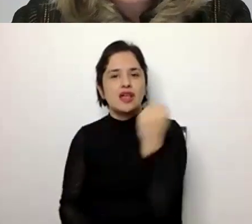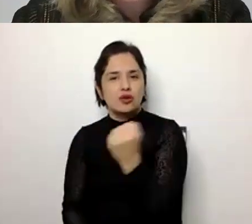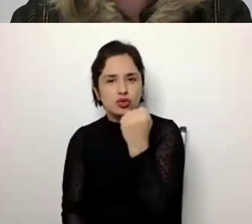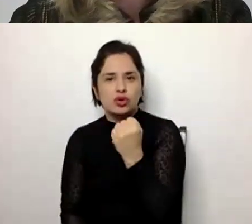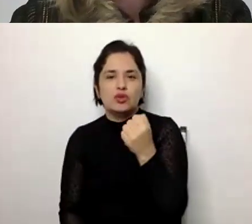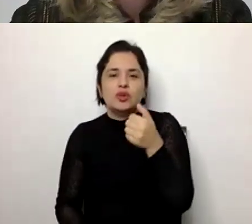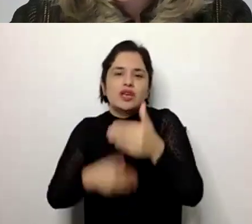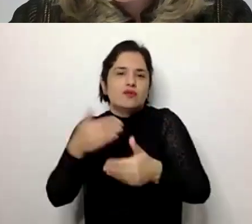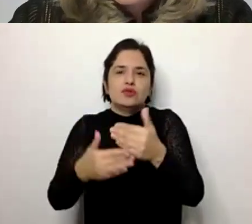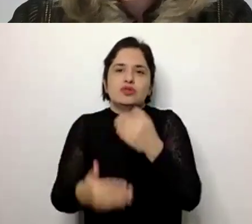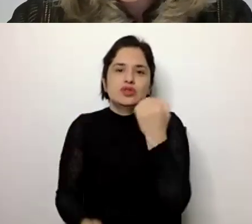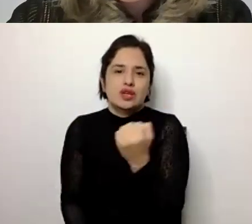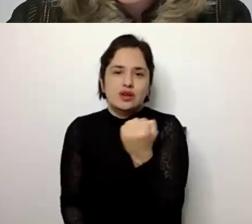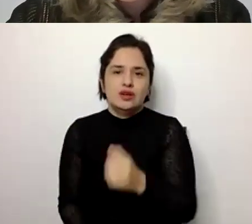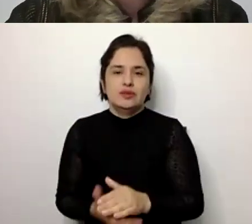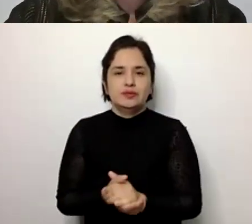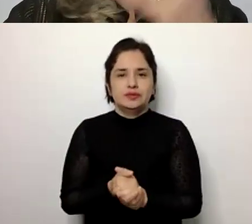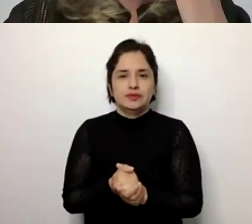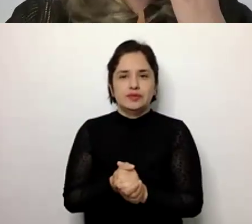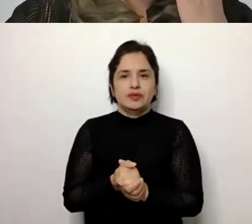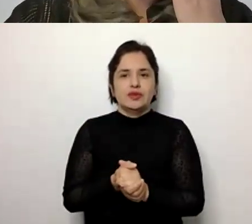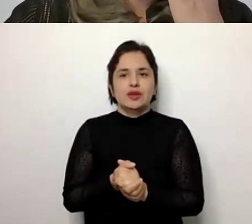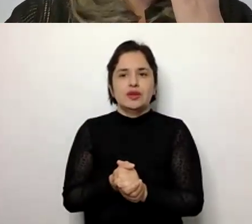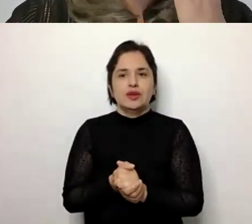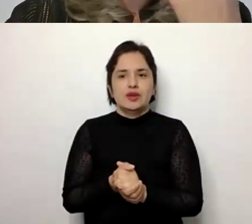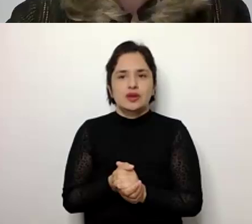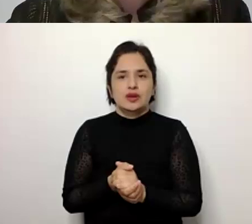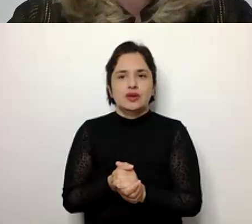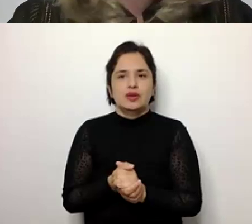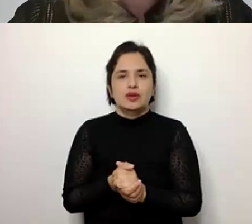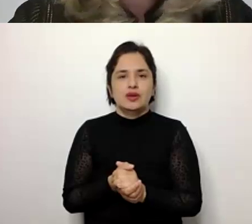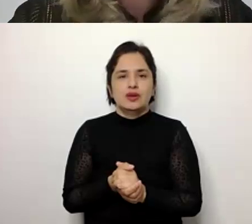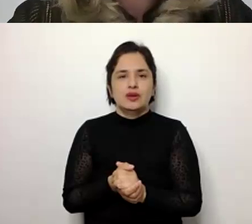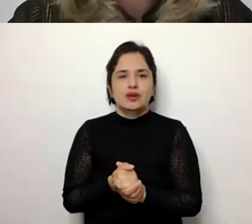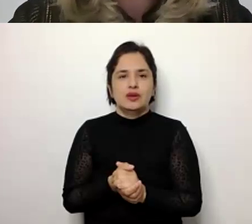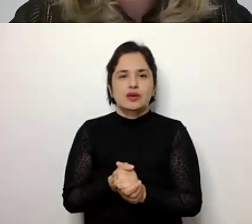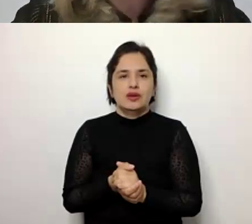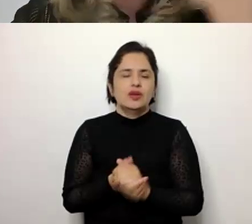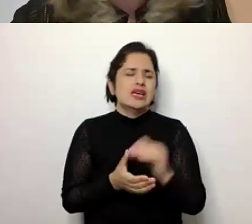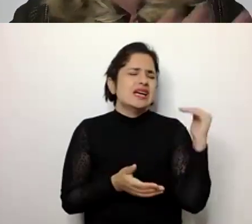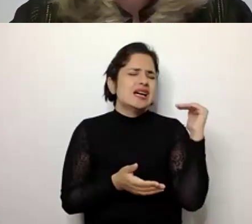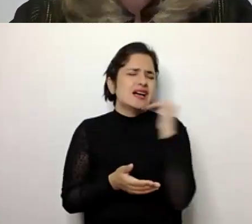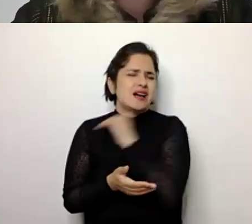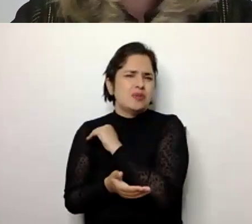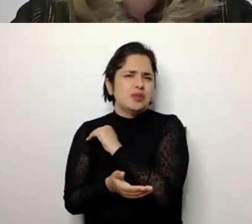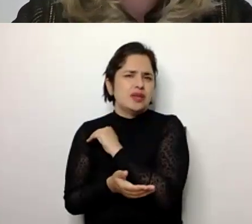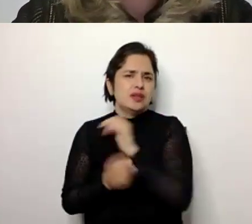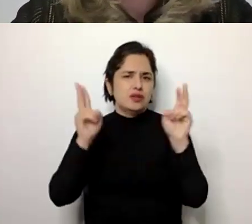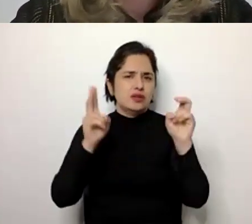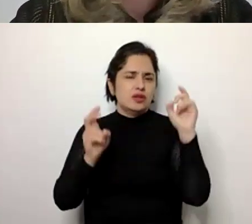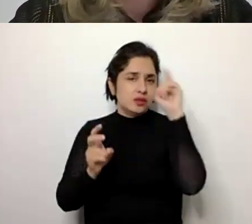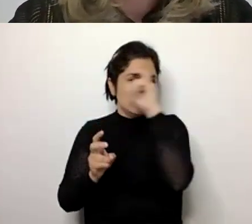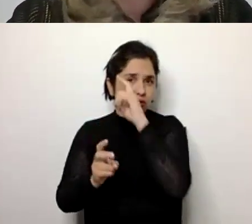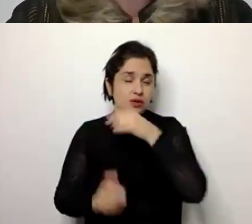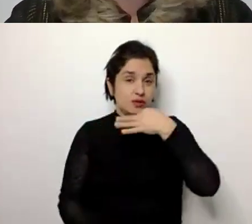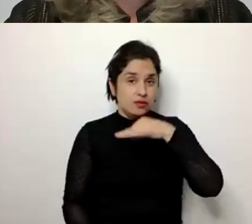funcionalidade. Então, era isso que eu gostaria de passar um pouquinho, muito rapidinho, um tema tão complexo pra gente falar